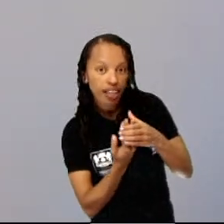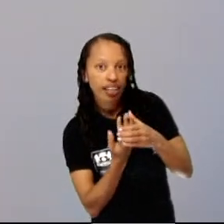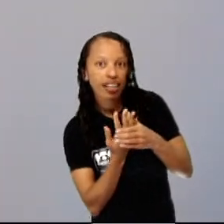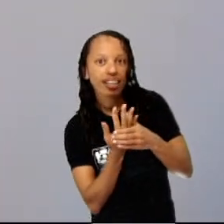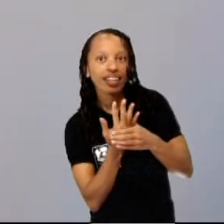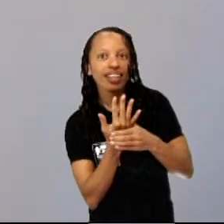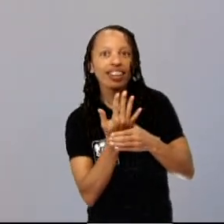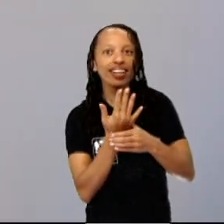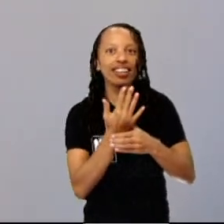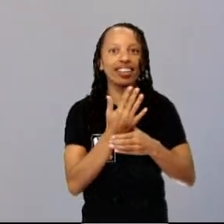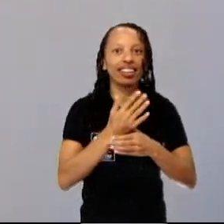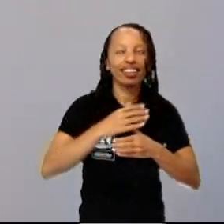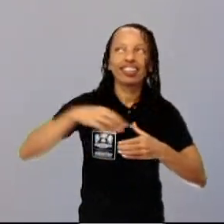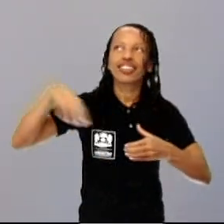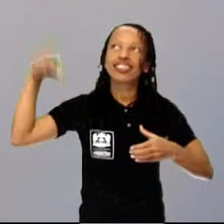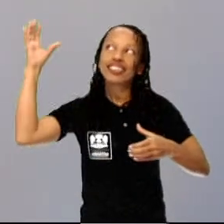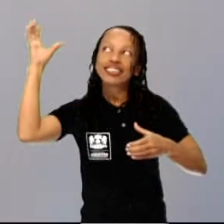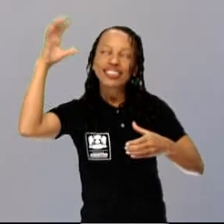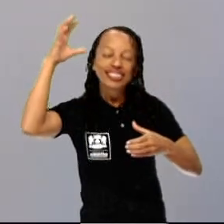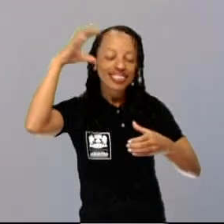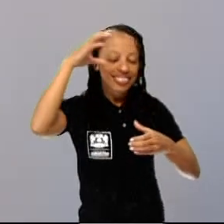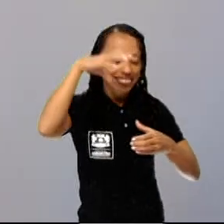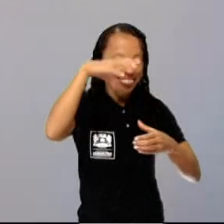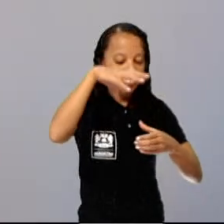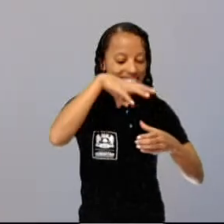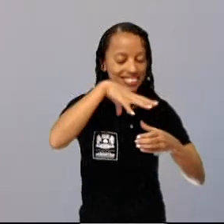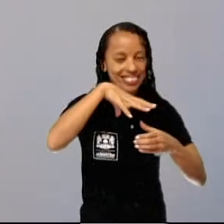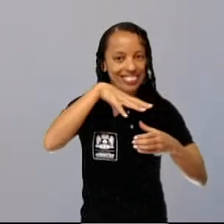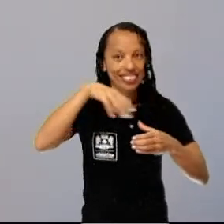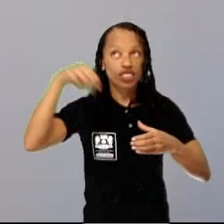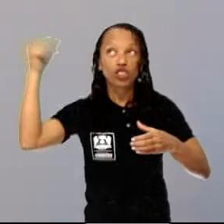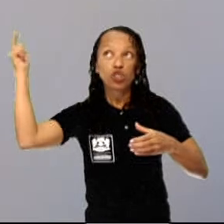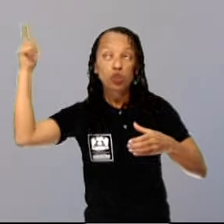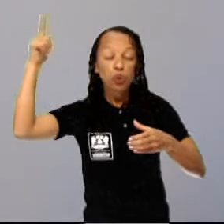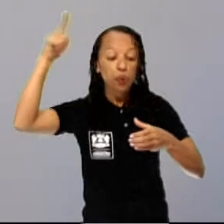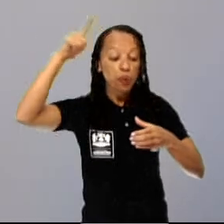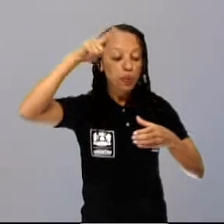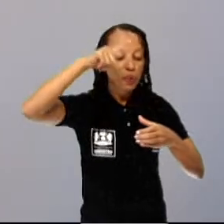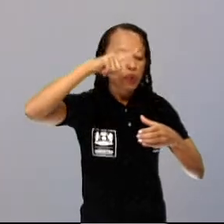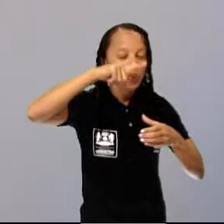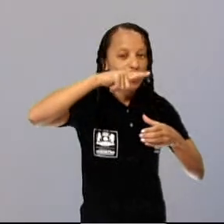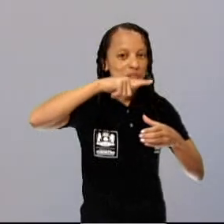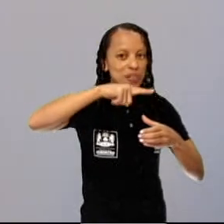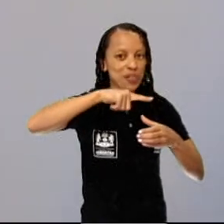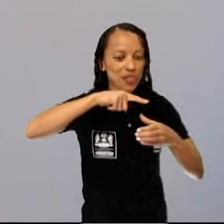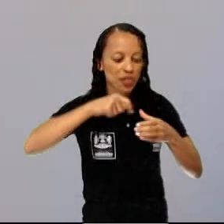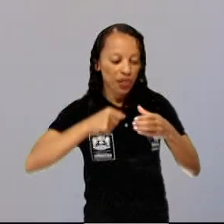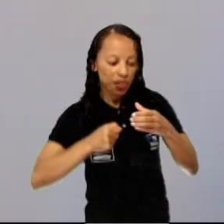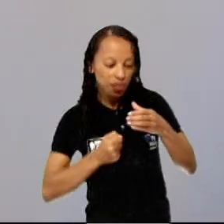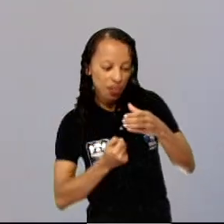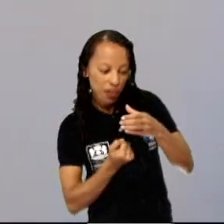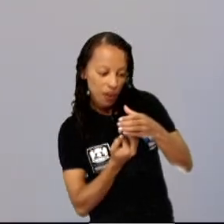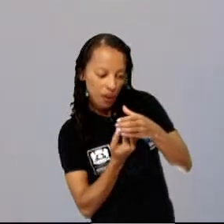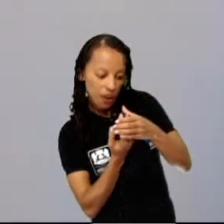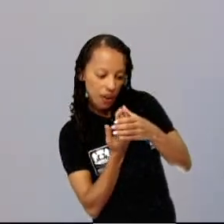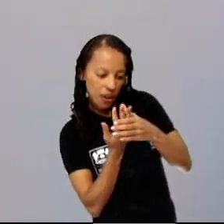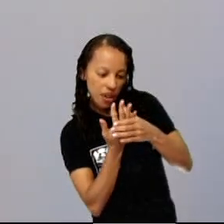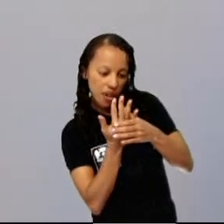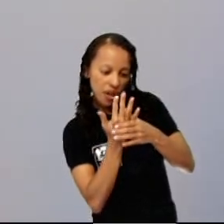plantinha e veio a chuva e veio o sol. Minha plantinha